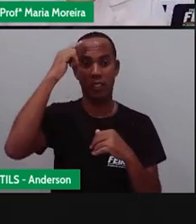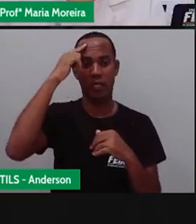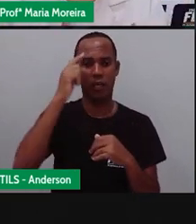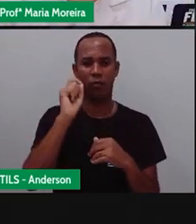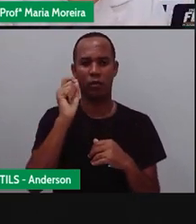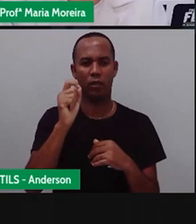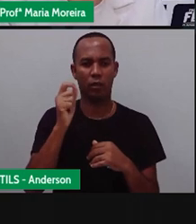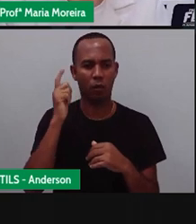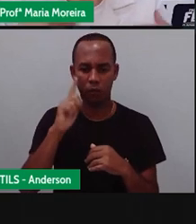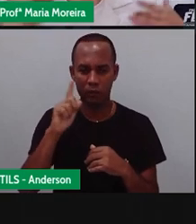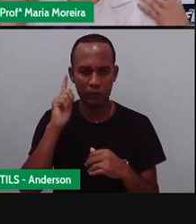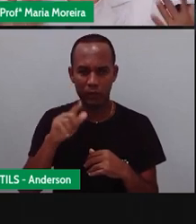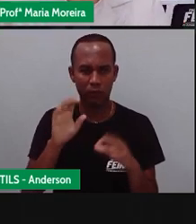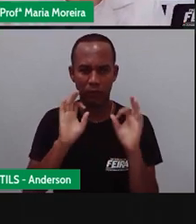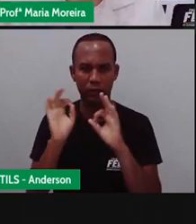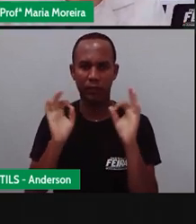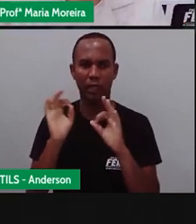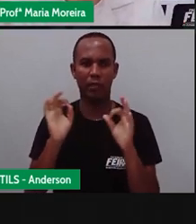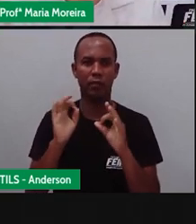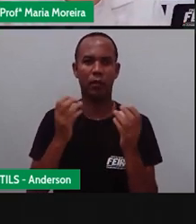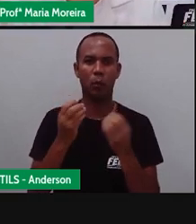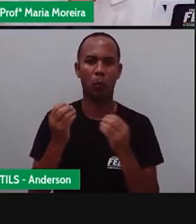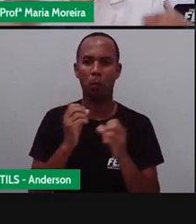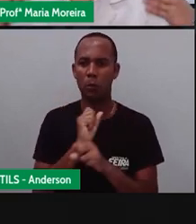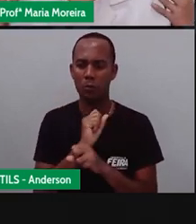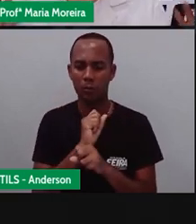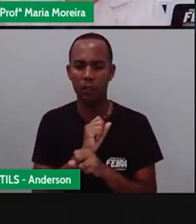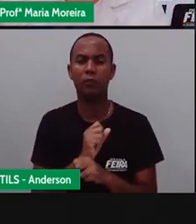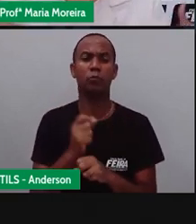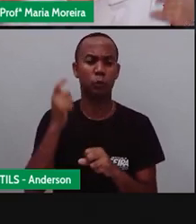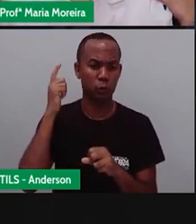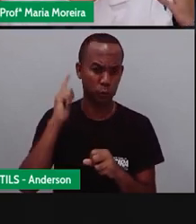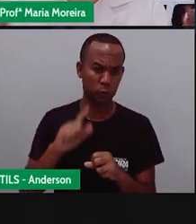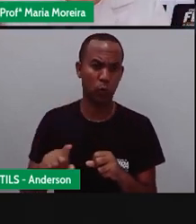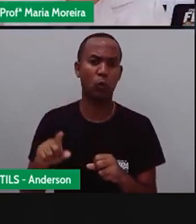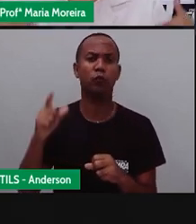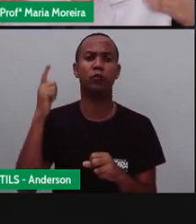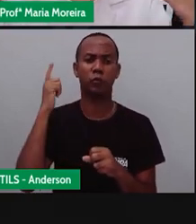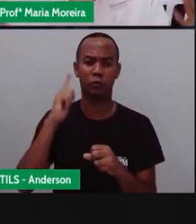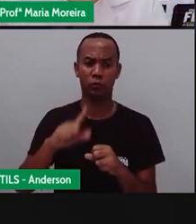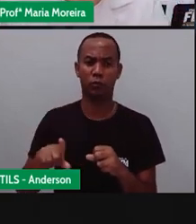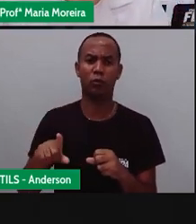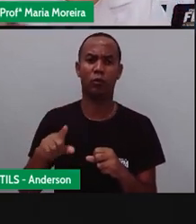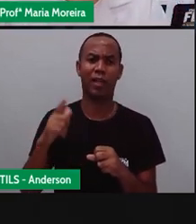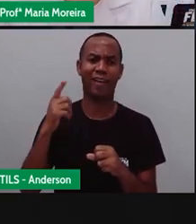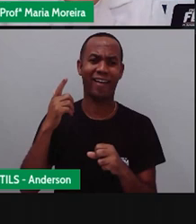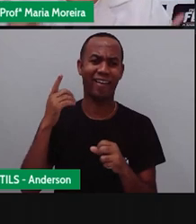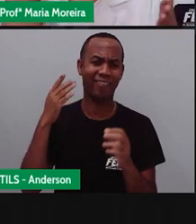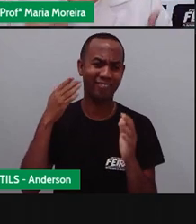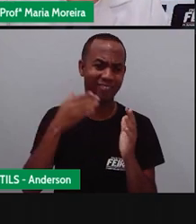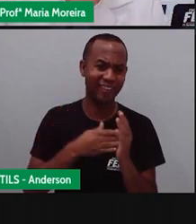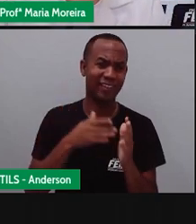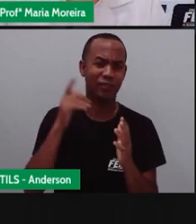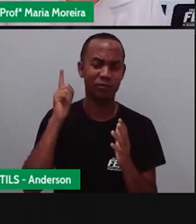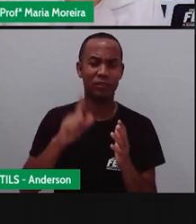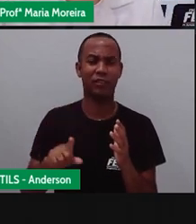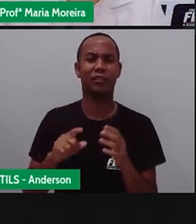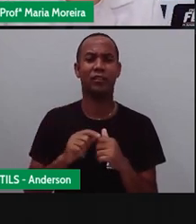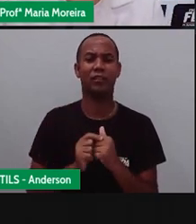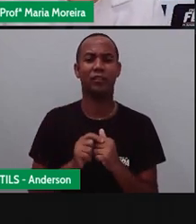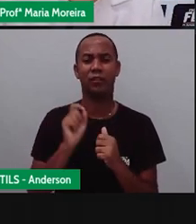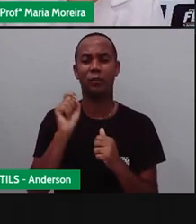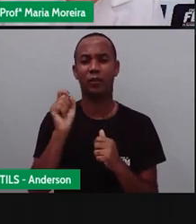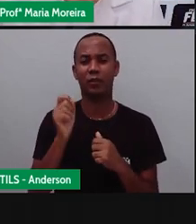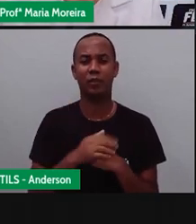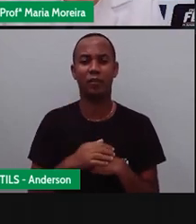vez, não consegui, ou não deu certo como eu esperava, tentar outra e outra e outra, até conseguir